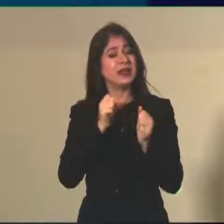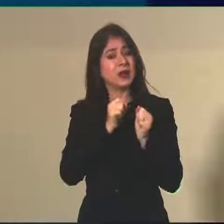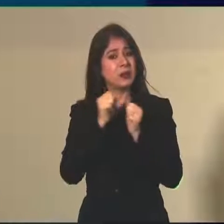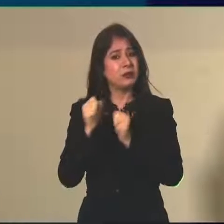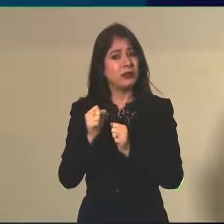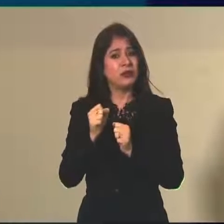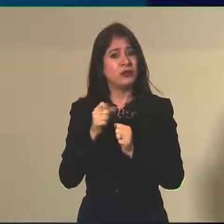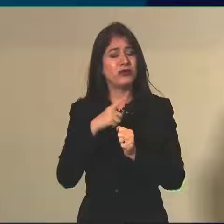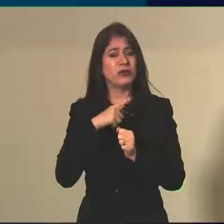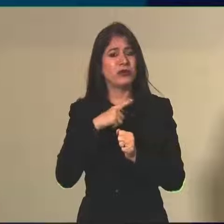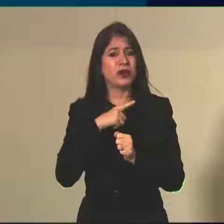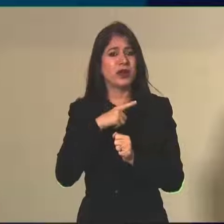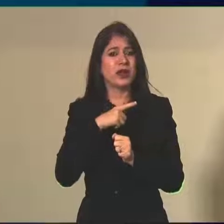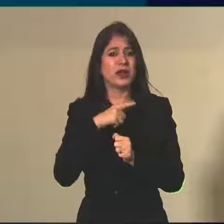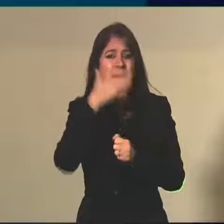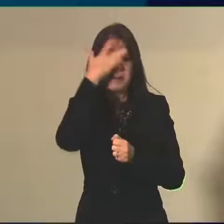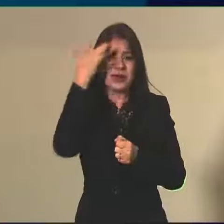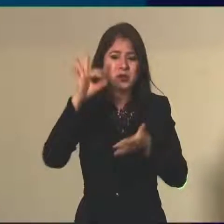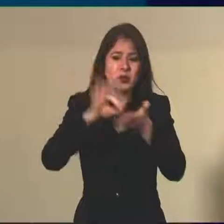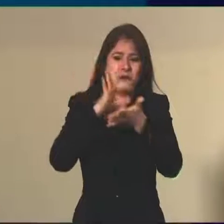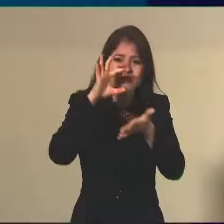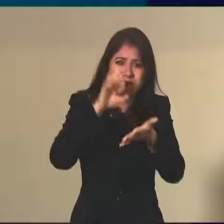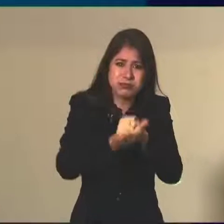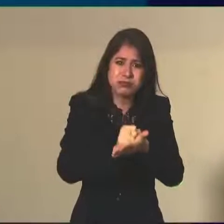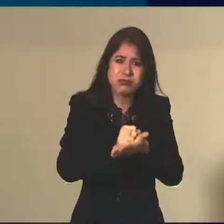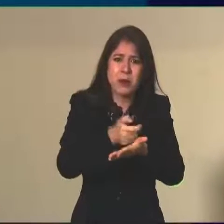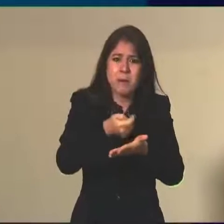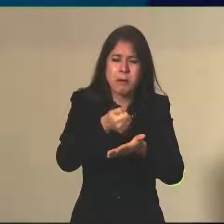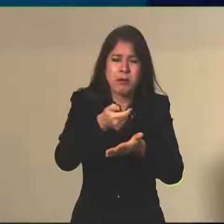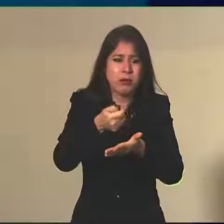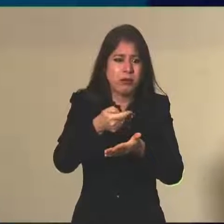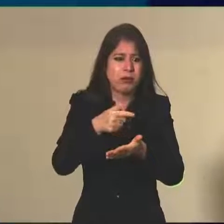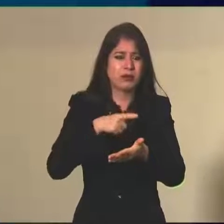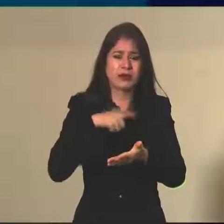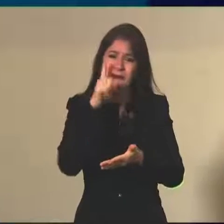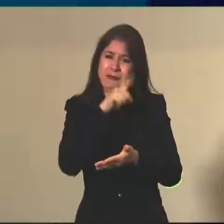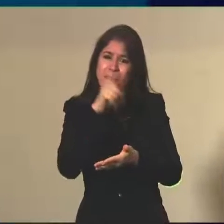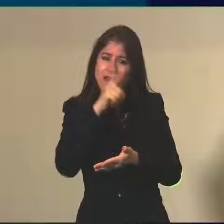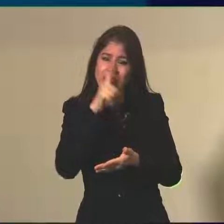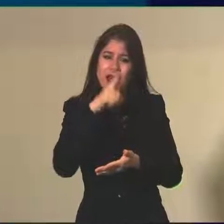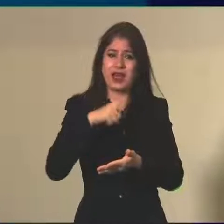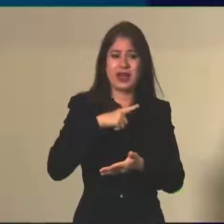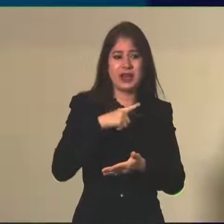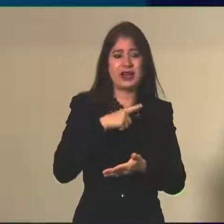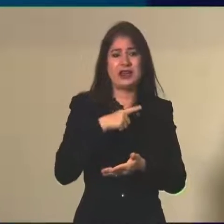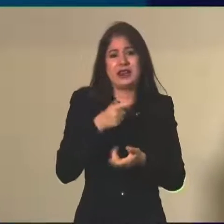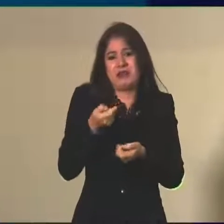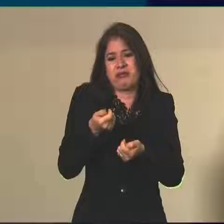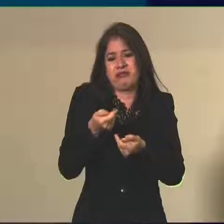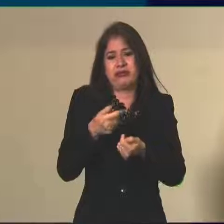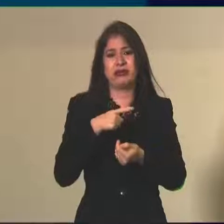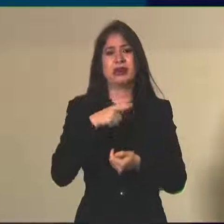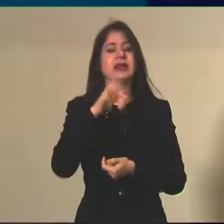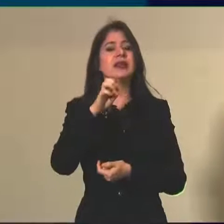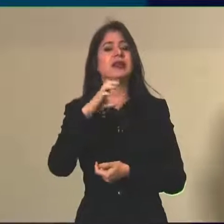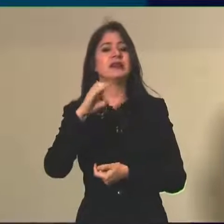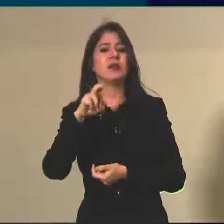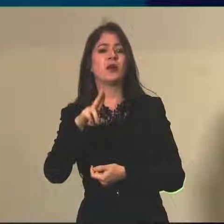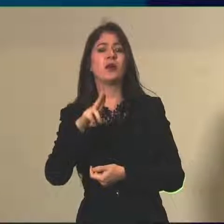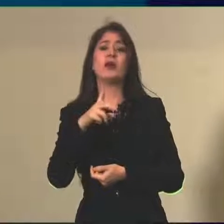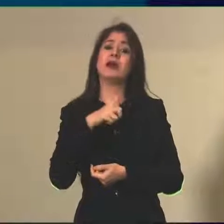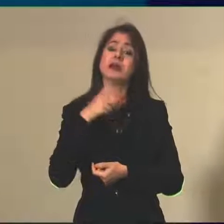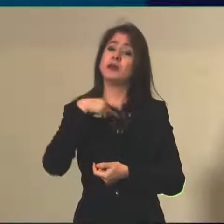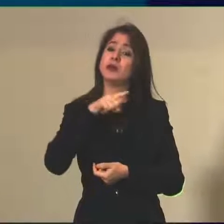de números inflados de inscritos no exame. Isso está em apuração pela CGU e pelo TCU. Pode ser uma das razões que explique